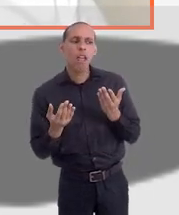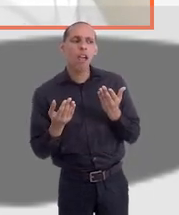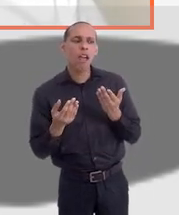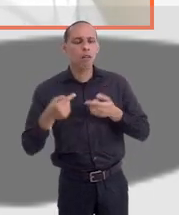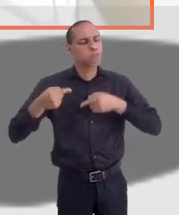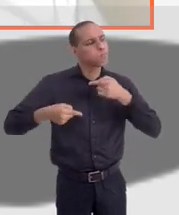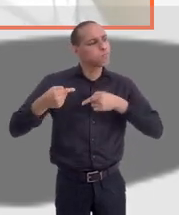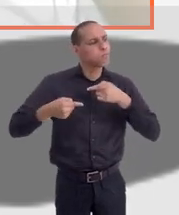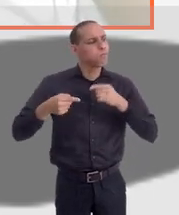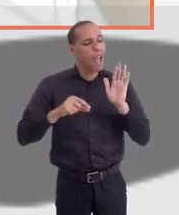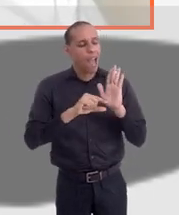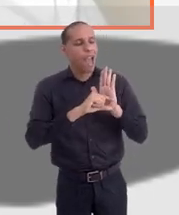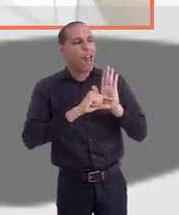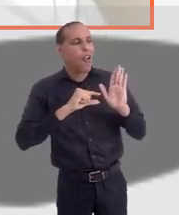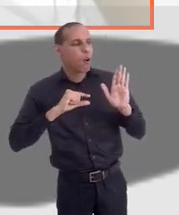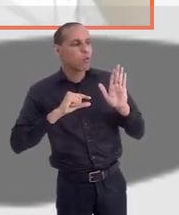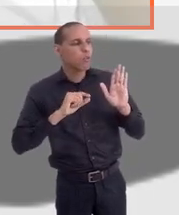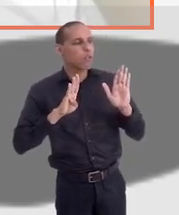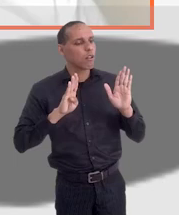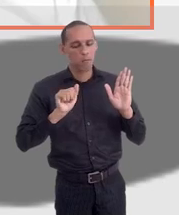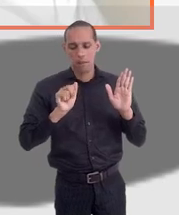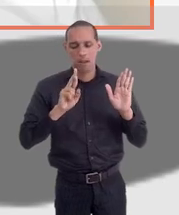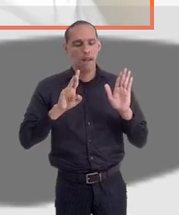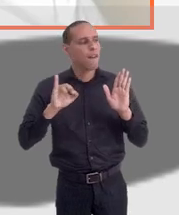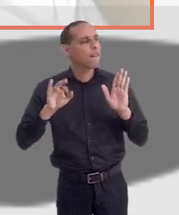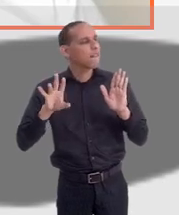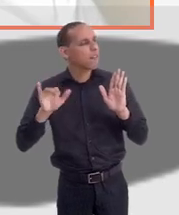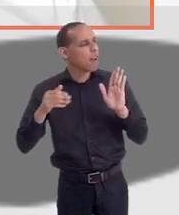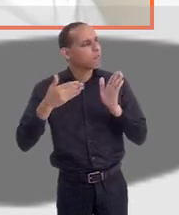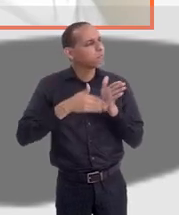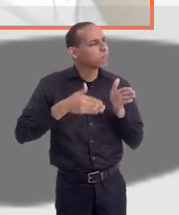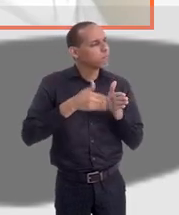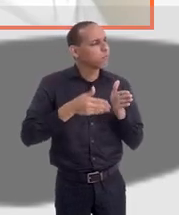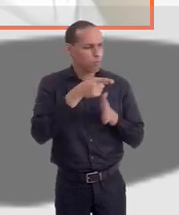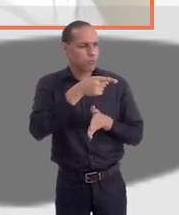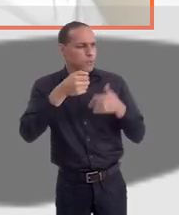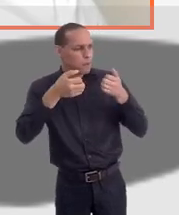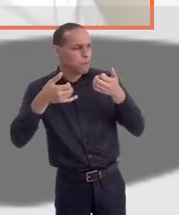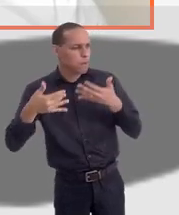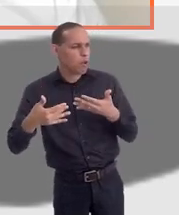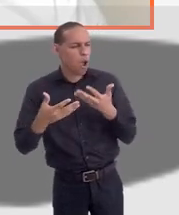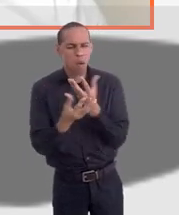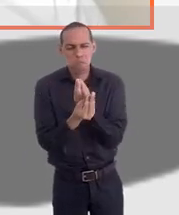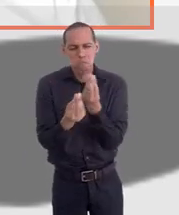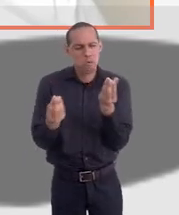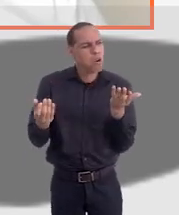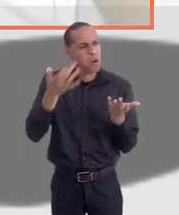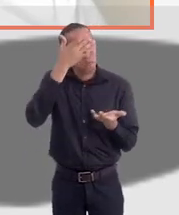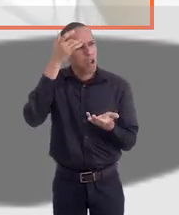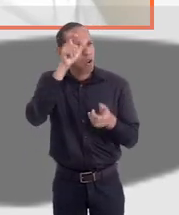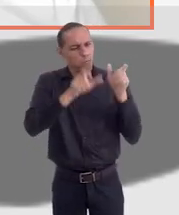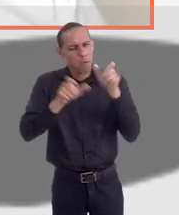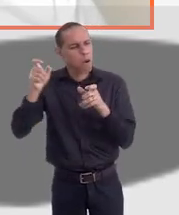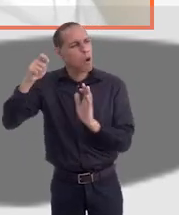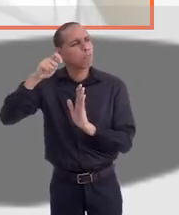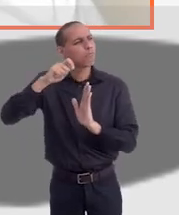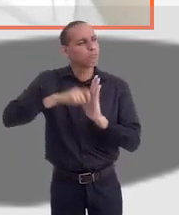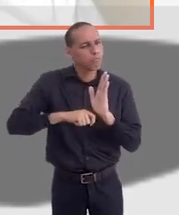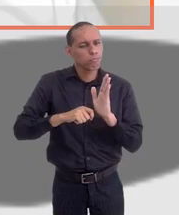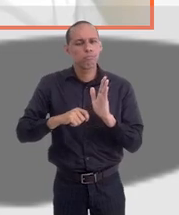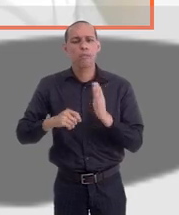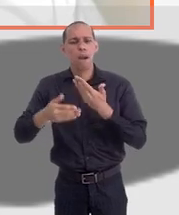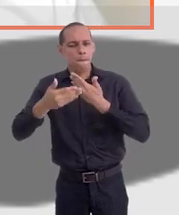debater a questão da cláusula de barreira, que é justamente o que você estava explicando, que muitos candidatos fizeram uma boa